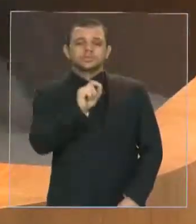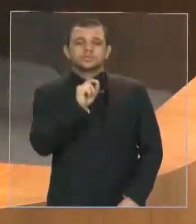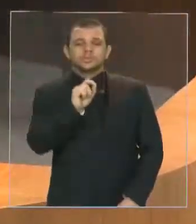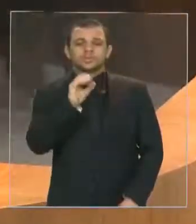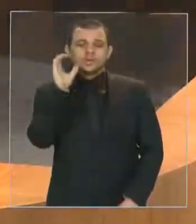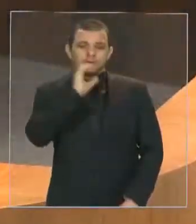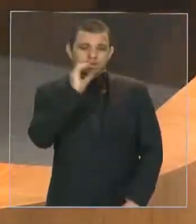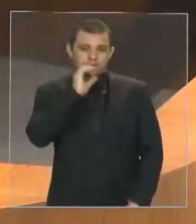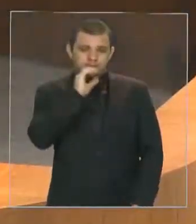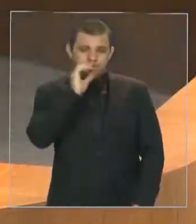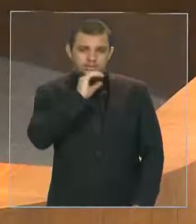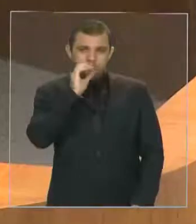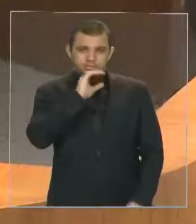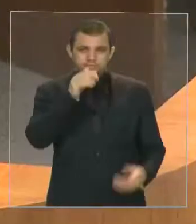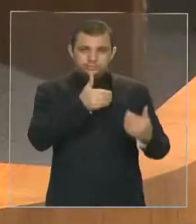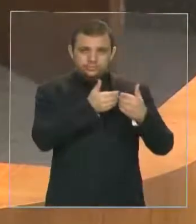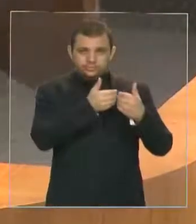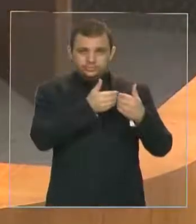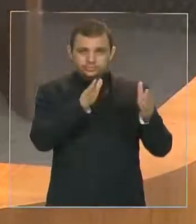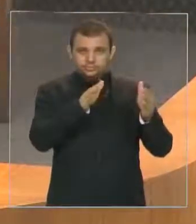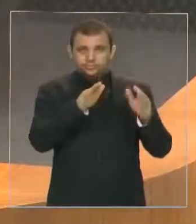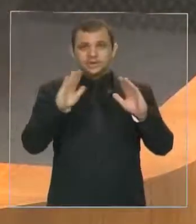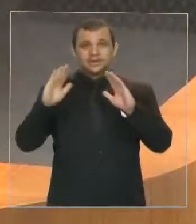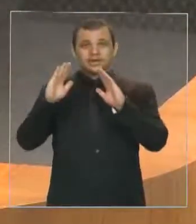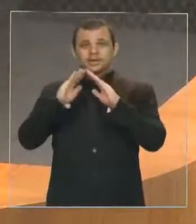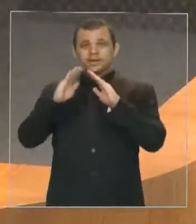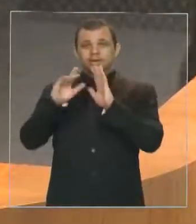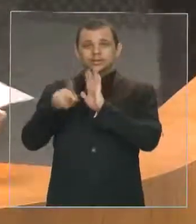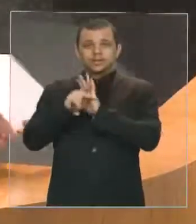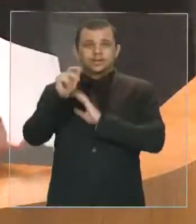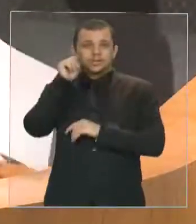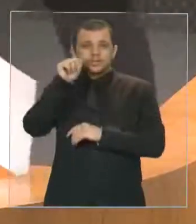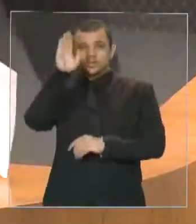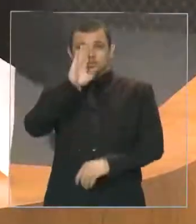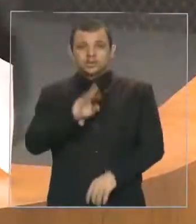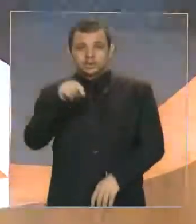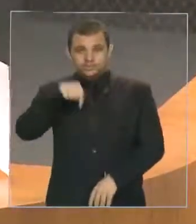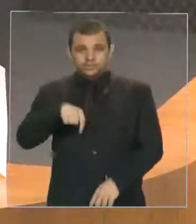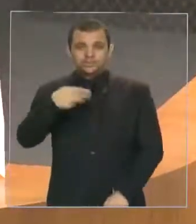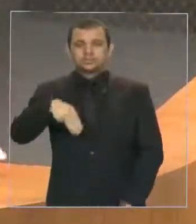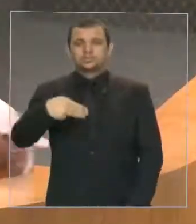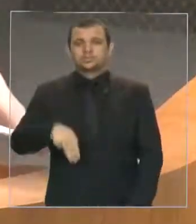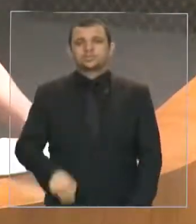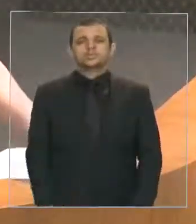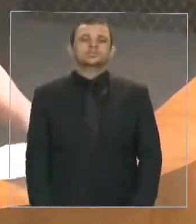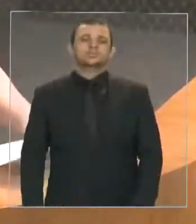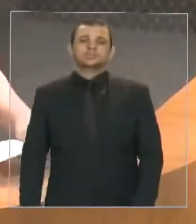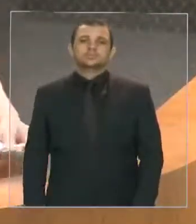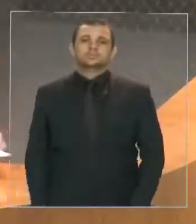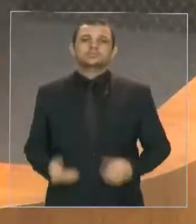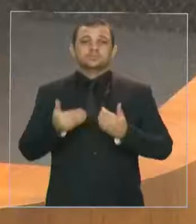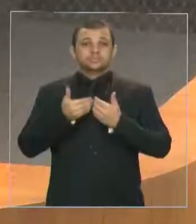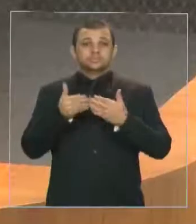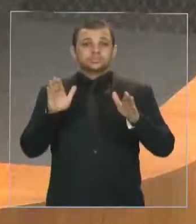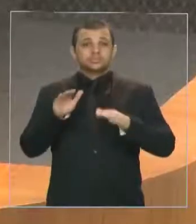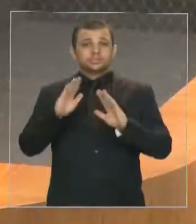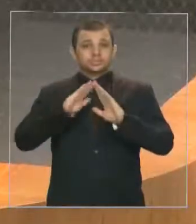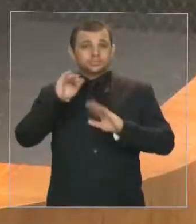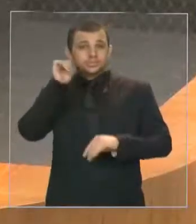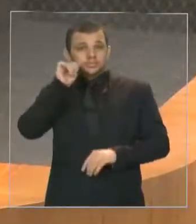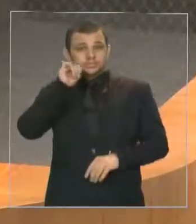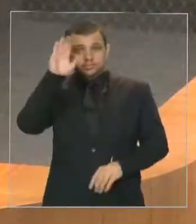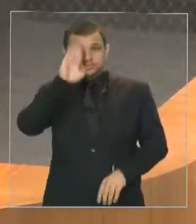urgência na abertura da Casa da Mulher Brasileira, aqui no Maranhão. E essa inauguração da Casa da Mulher